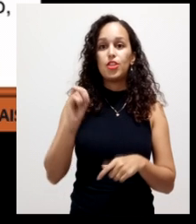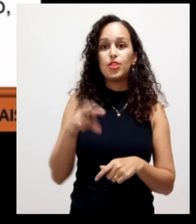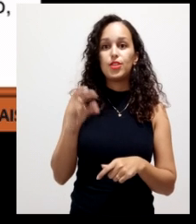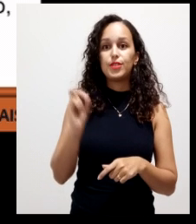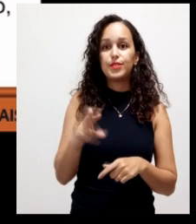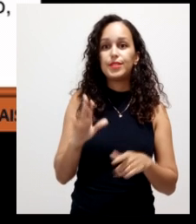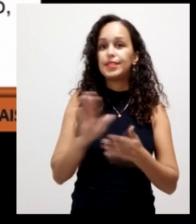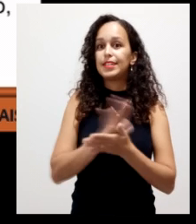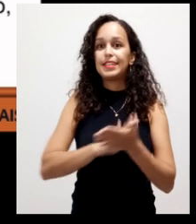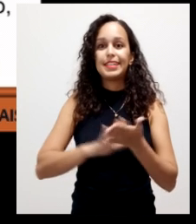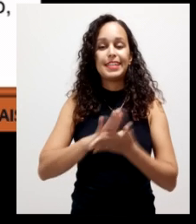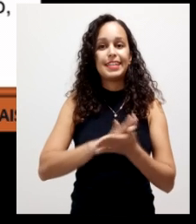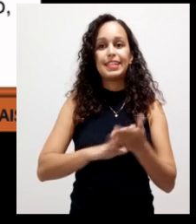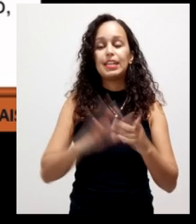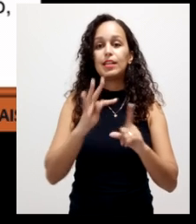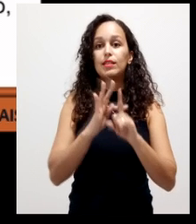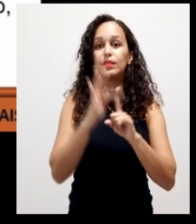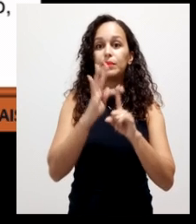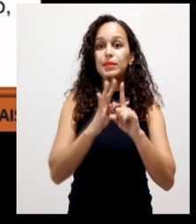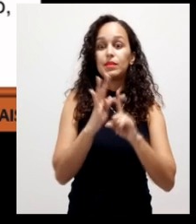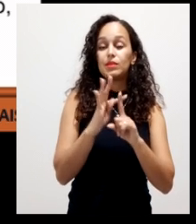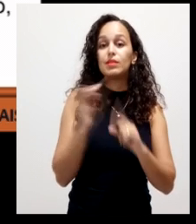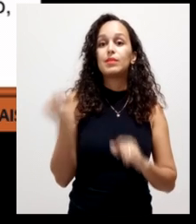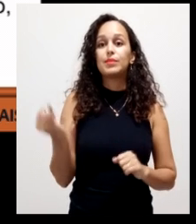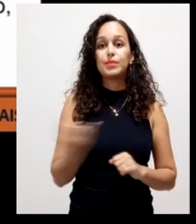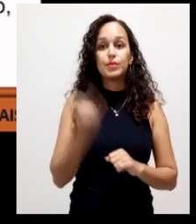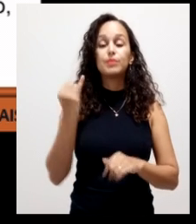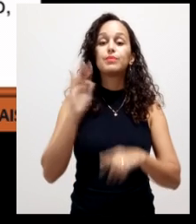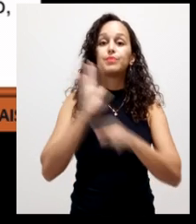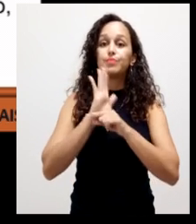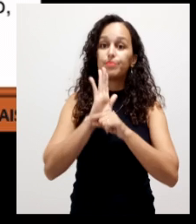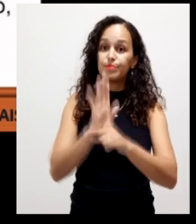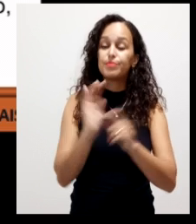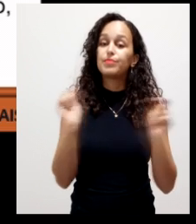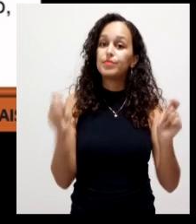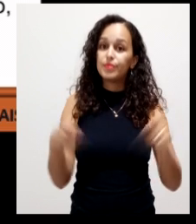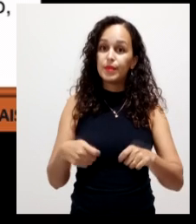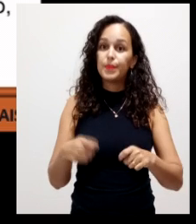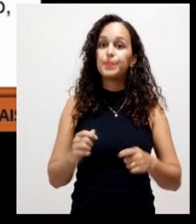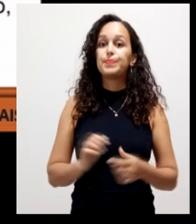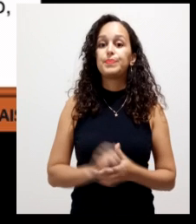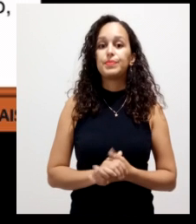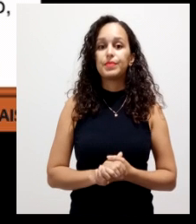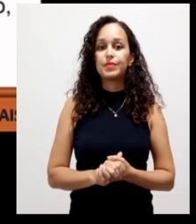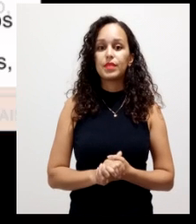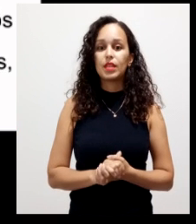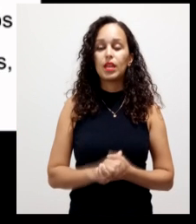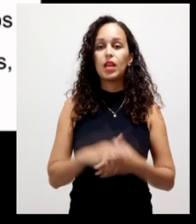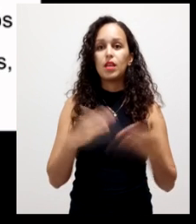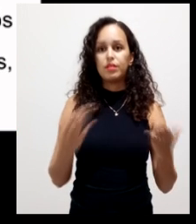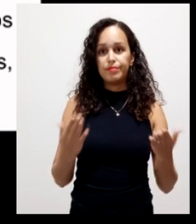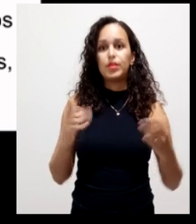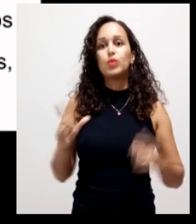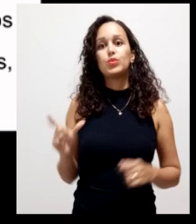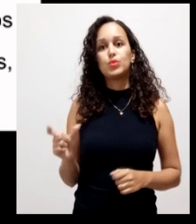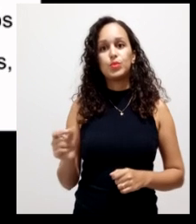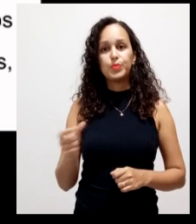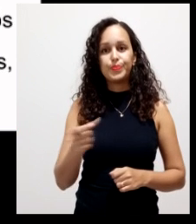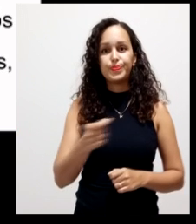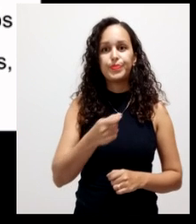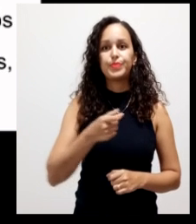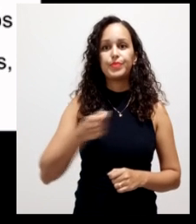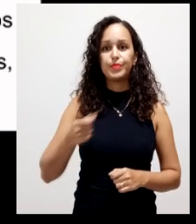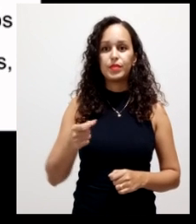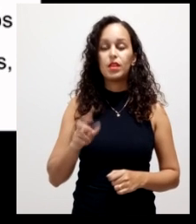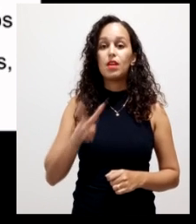de toxicidade já que a temperatura ela tem essa capacidade de inativar esses organismos os micro-organismos